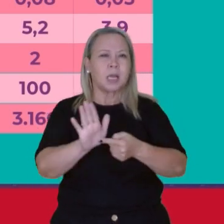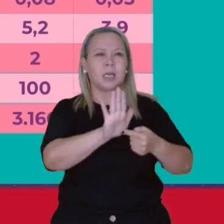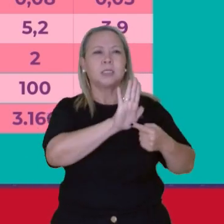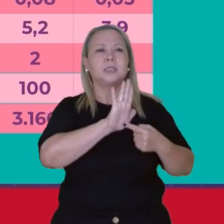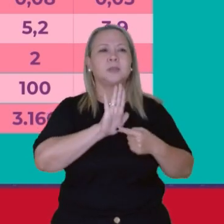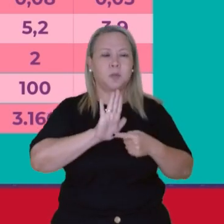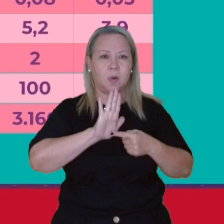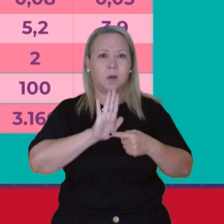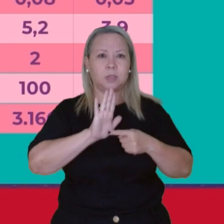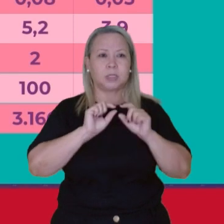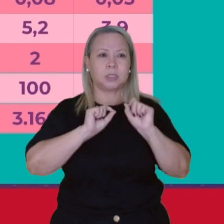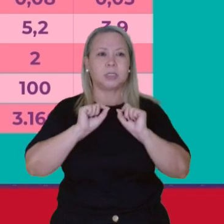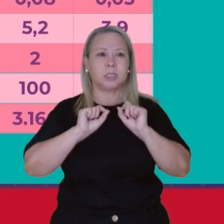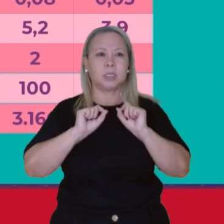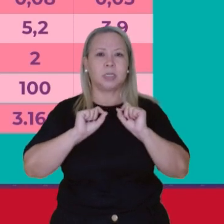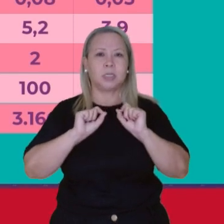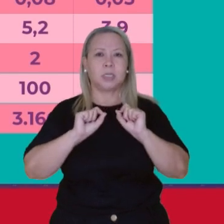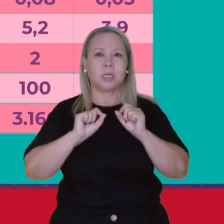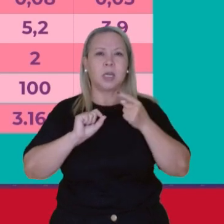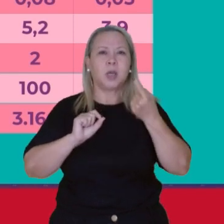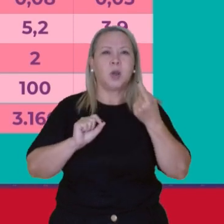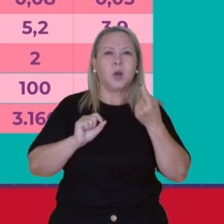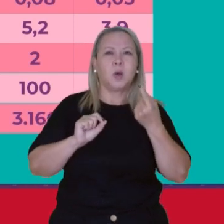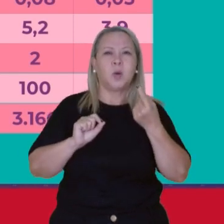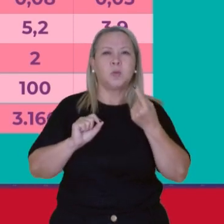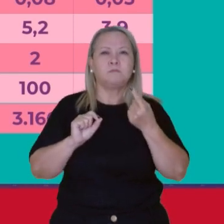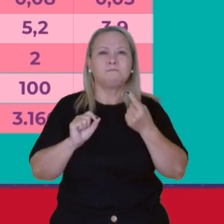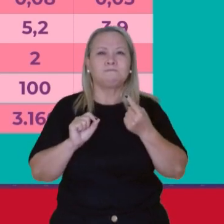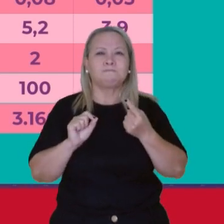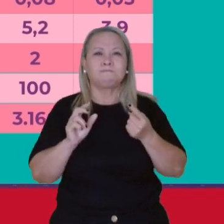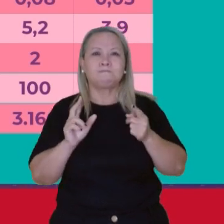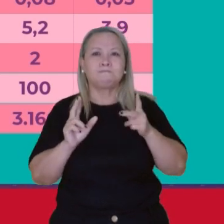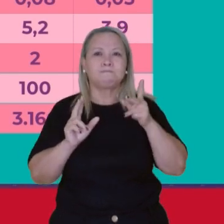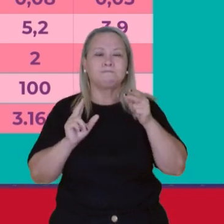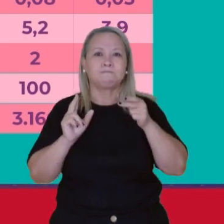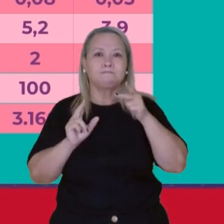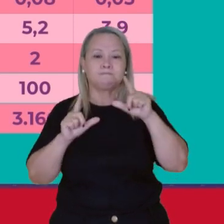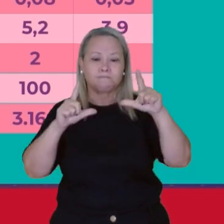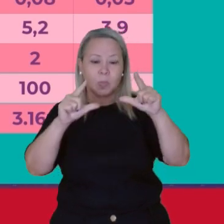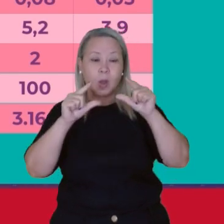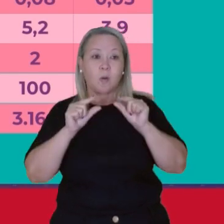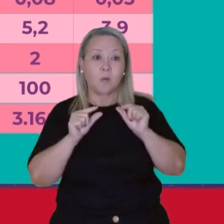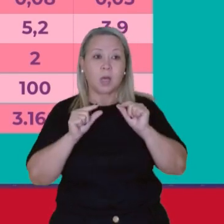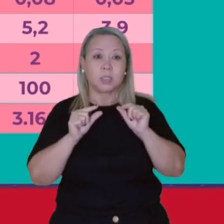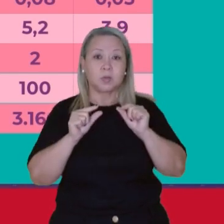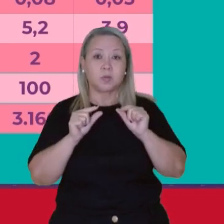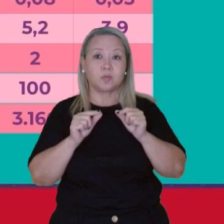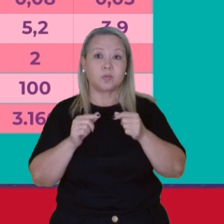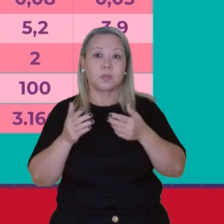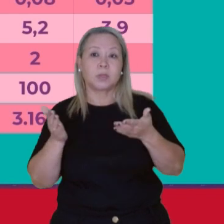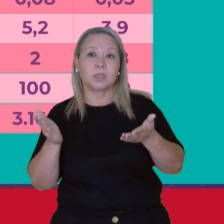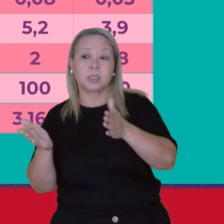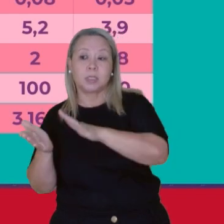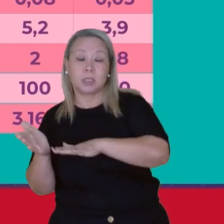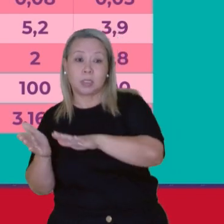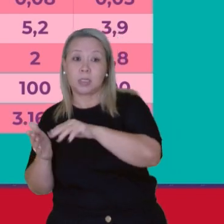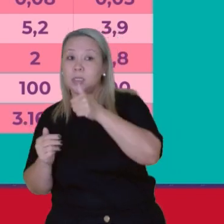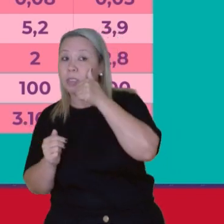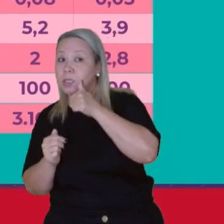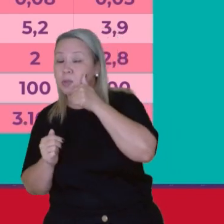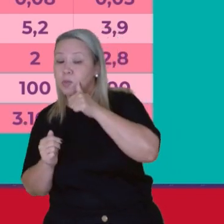um recorte Uma clivagem entre as mulheres